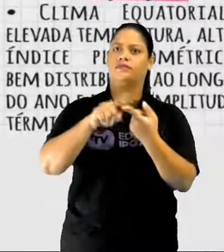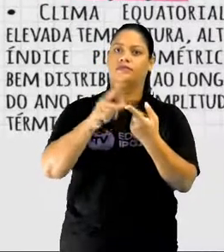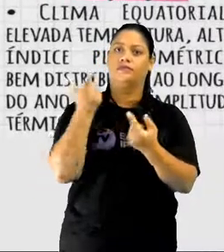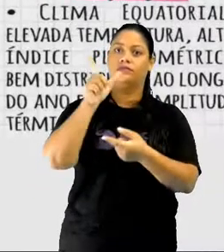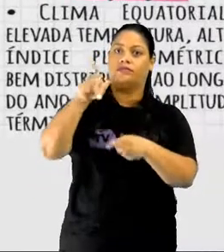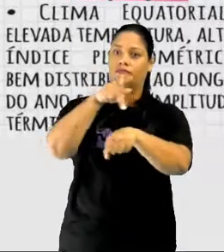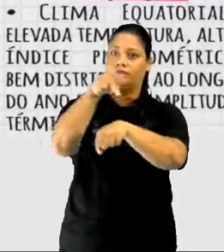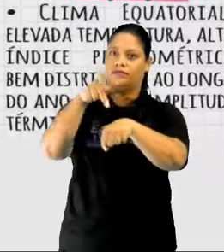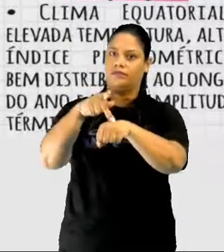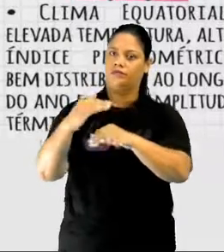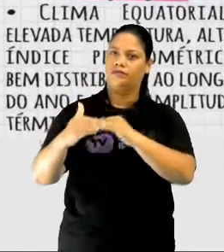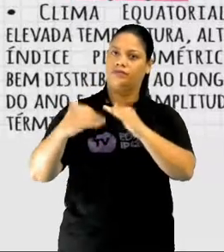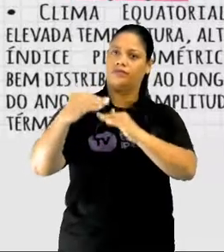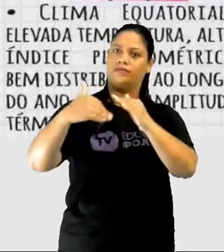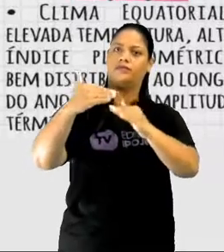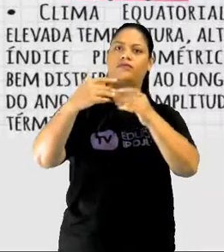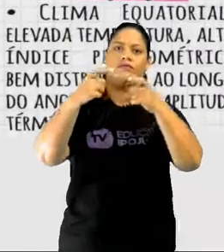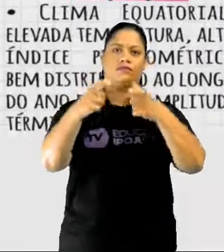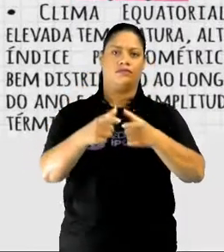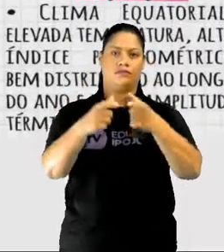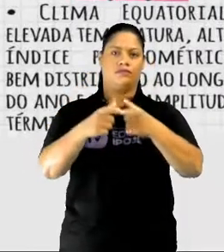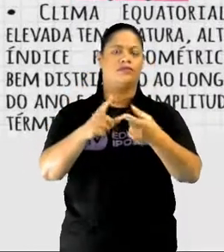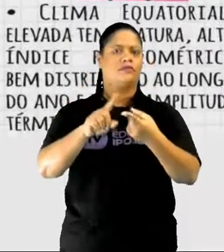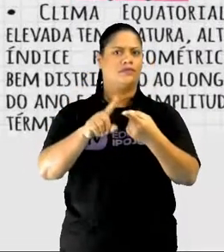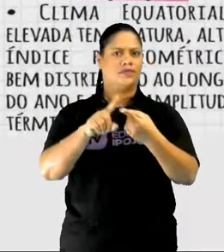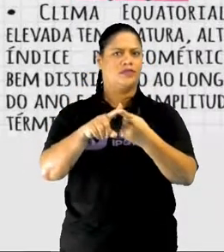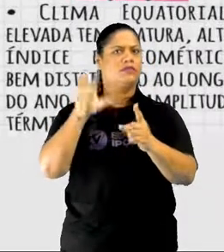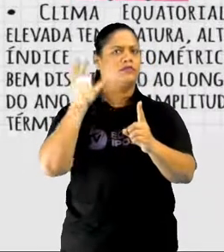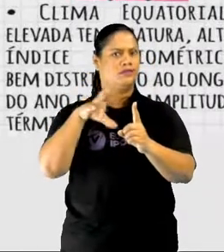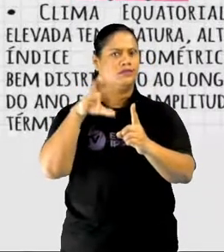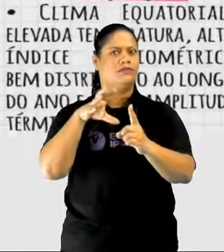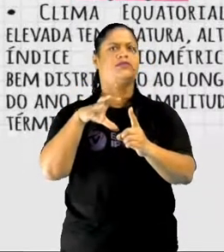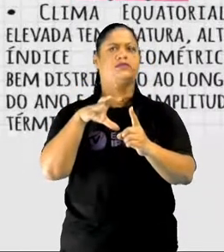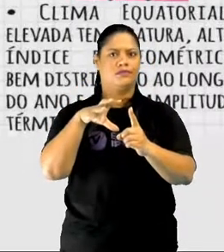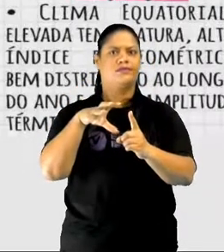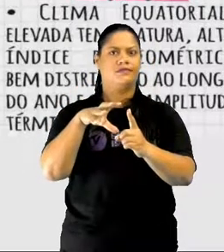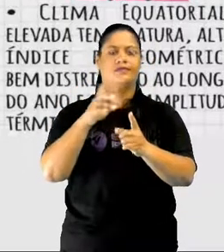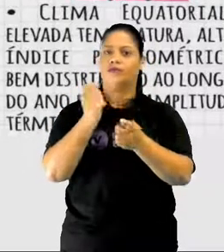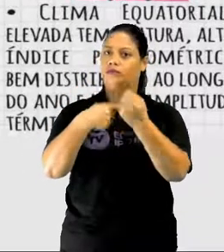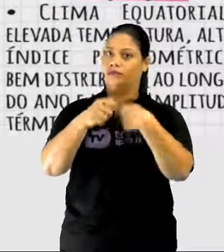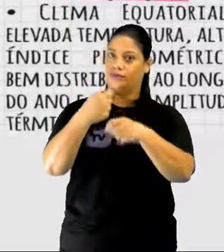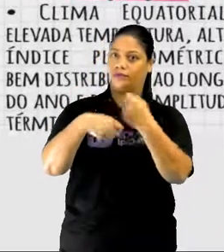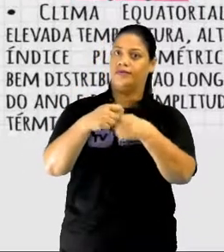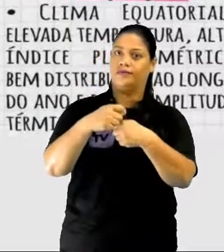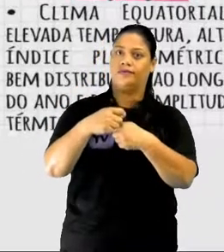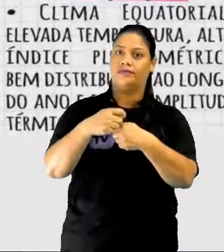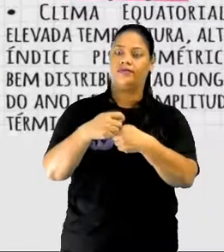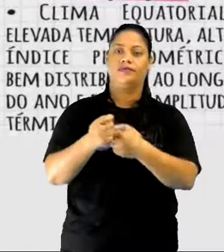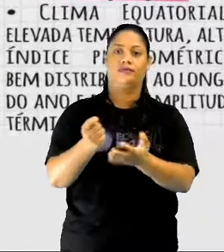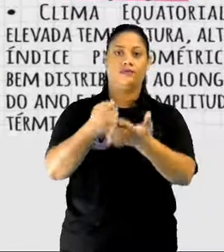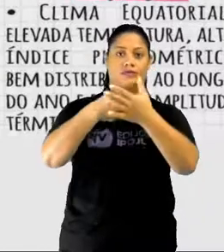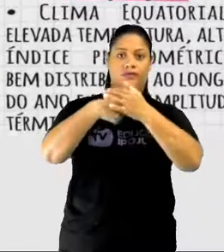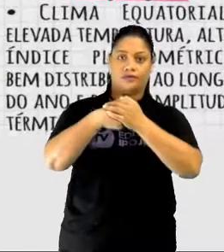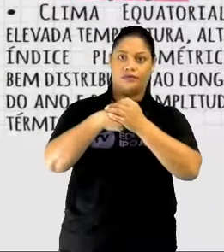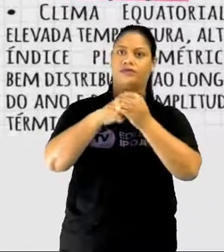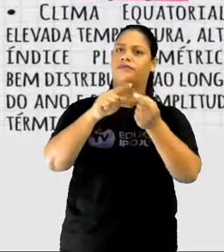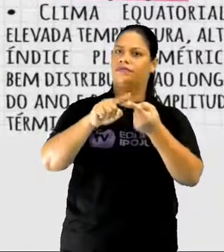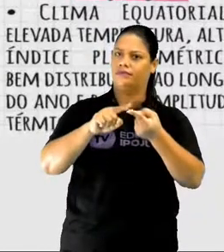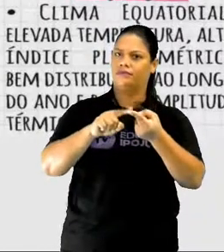desenvolver a região. E a gente tem uma influência muito grande desse capital na questão da proteção também.